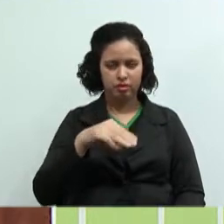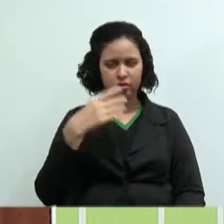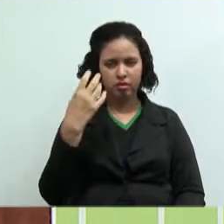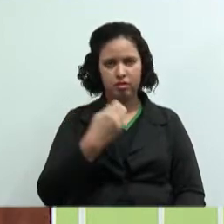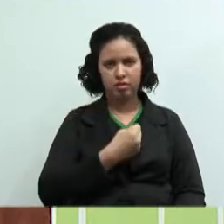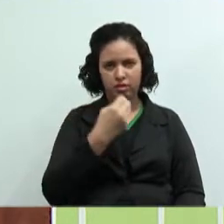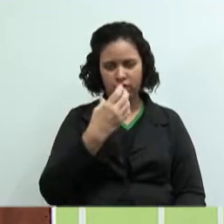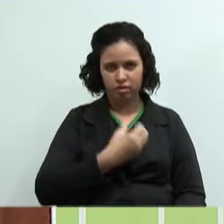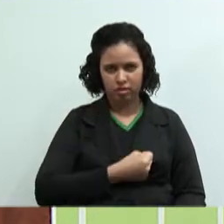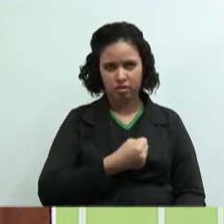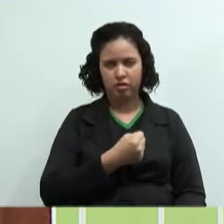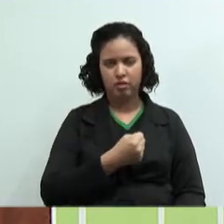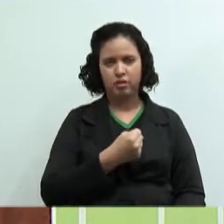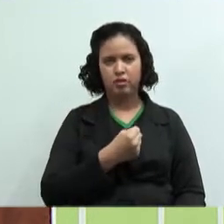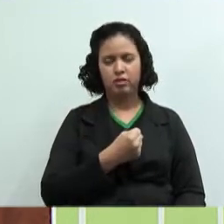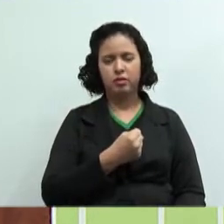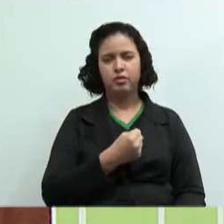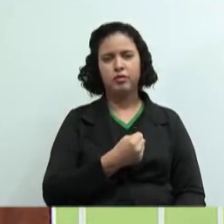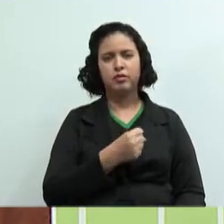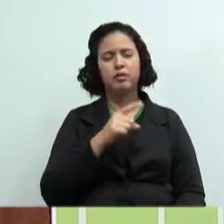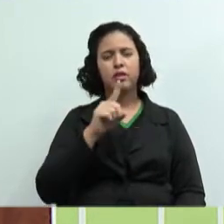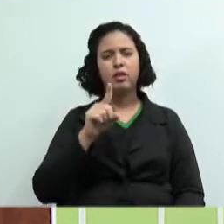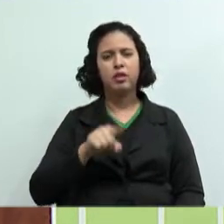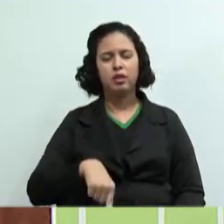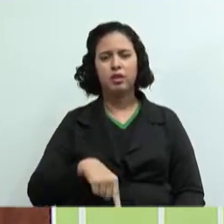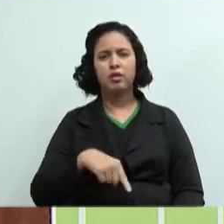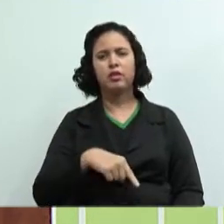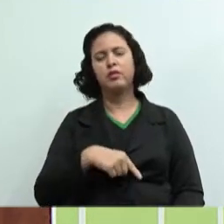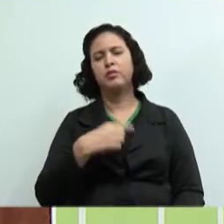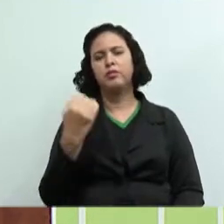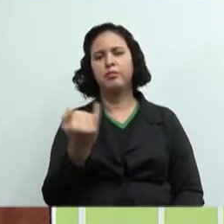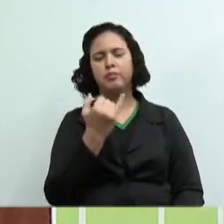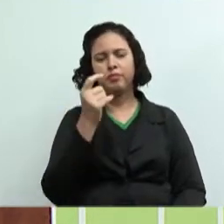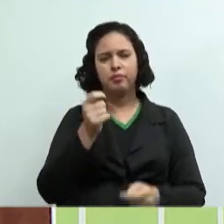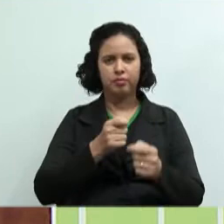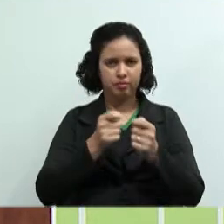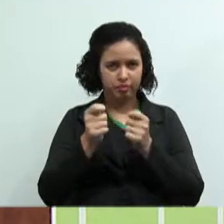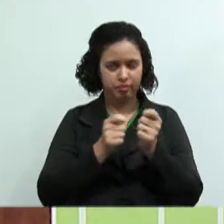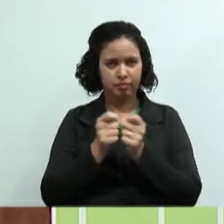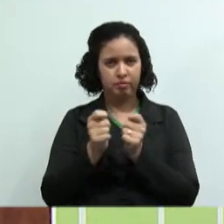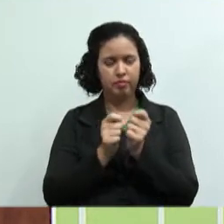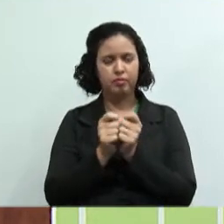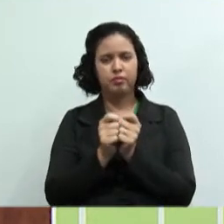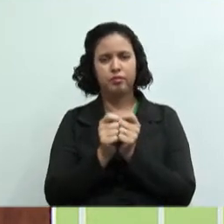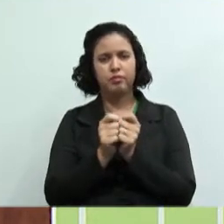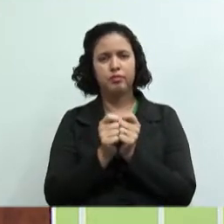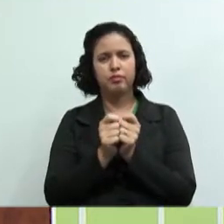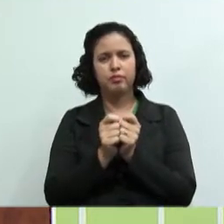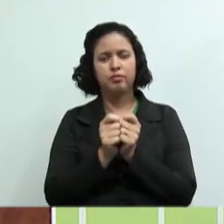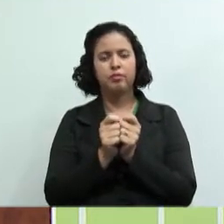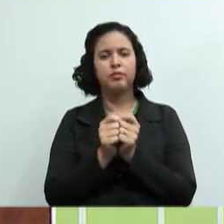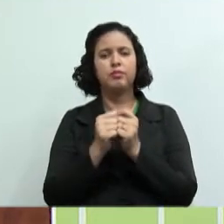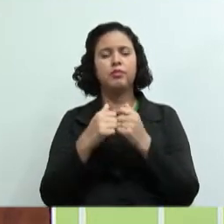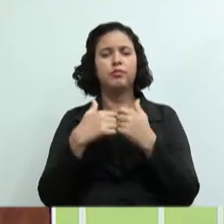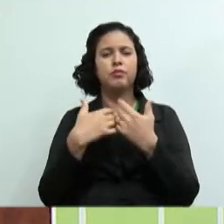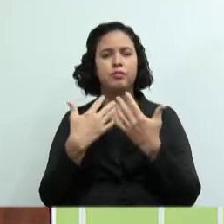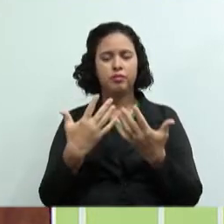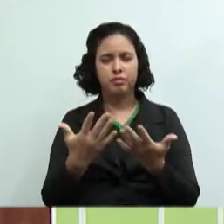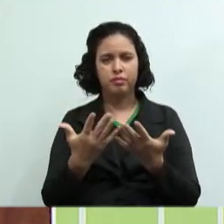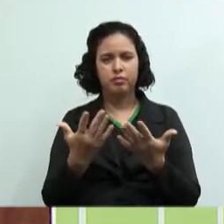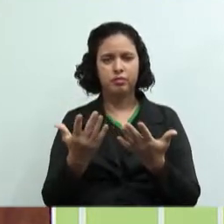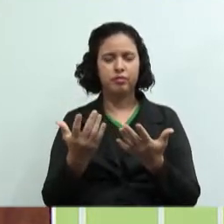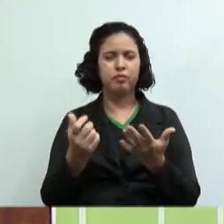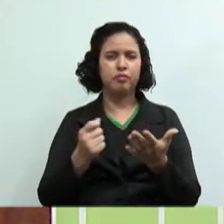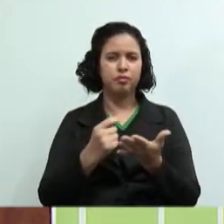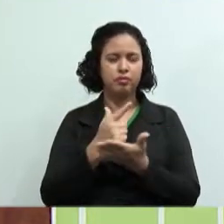Então, por isso, é importante o controle das operações. Bom, essa quantidade, eu vou precisar comprar